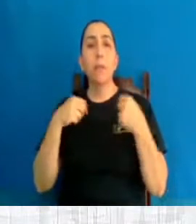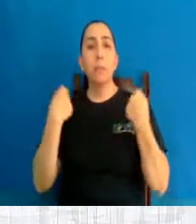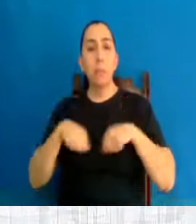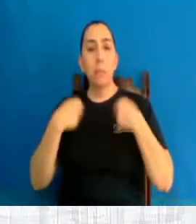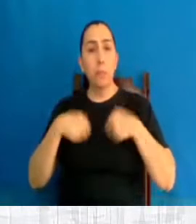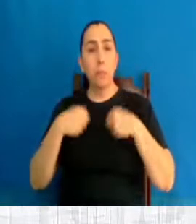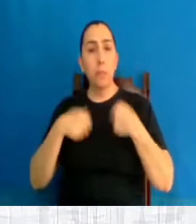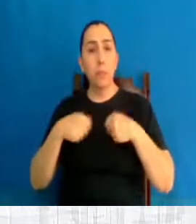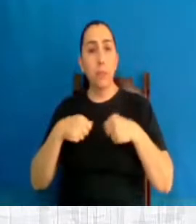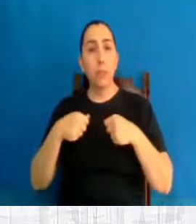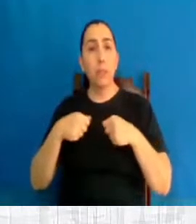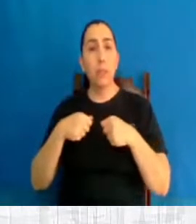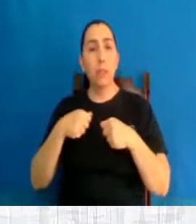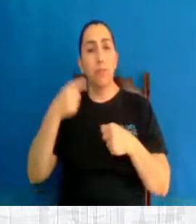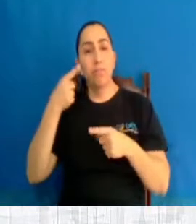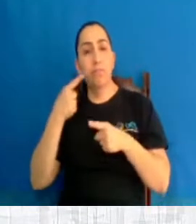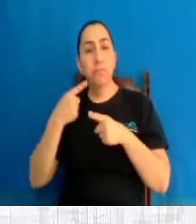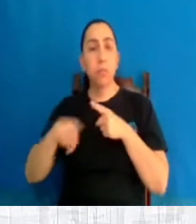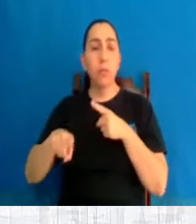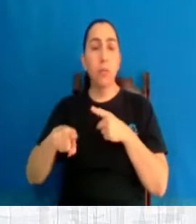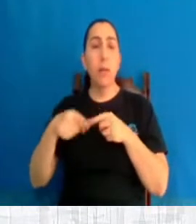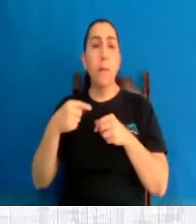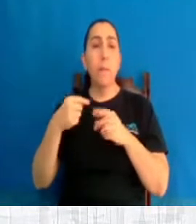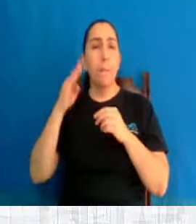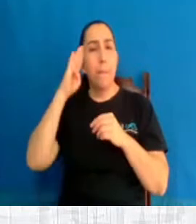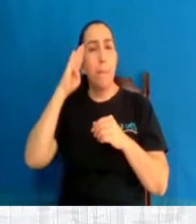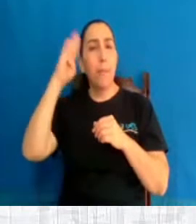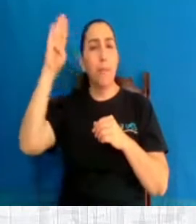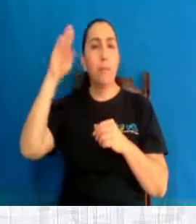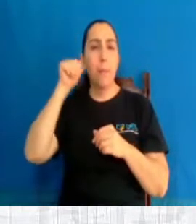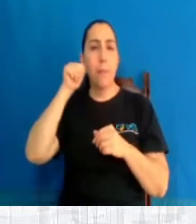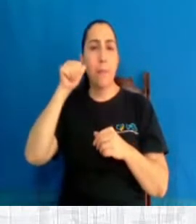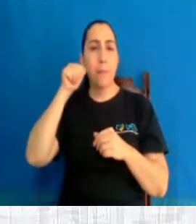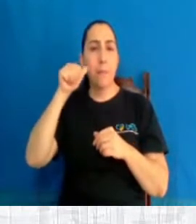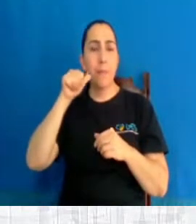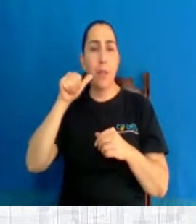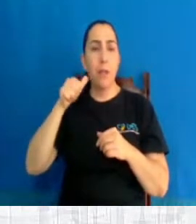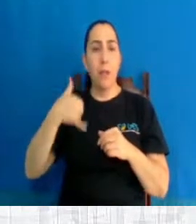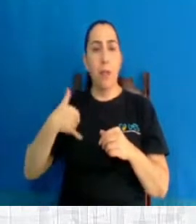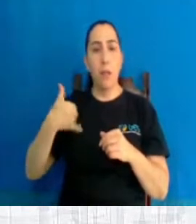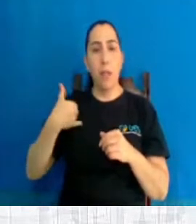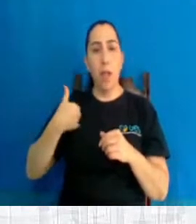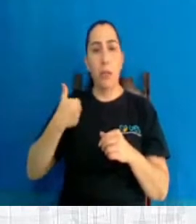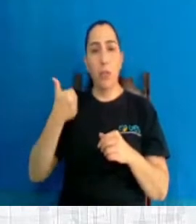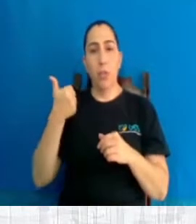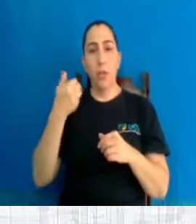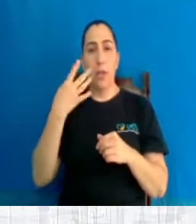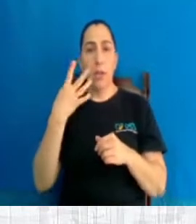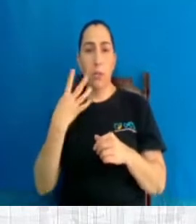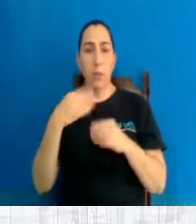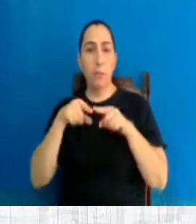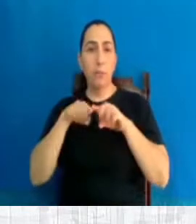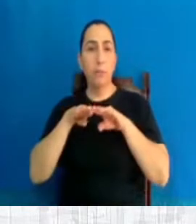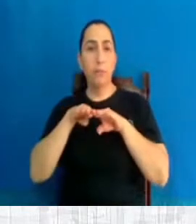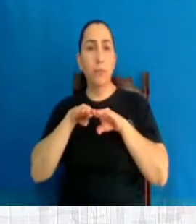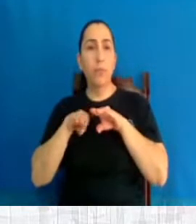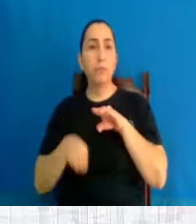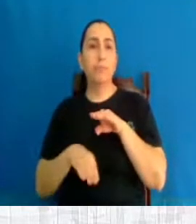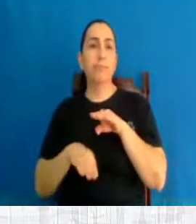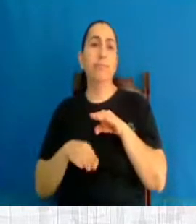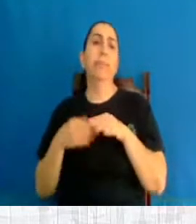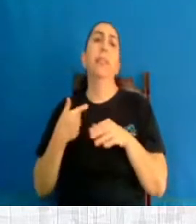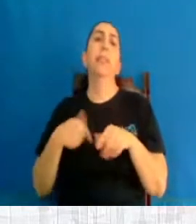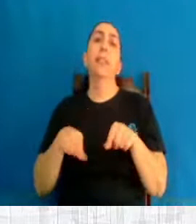casos de menores de 14 anos, pois há, nesses casos, presunção de estupro. Relação sexual com menina menor de 14 anos é estupro